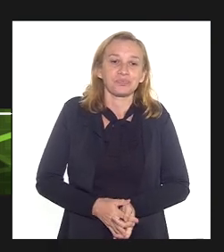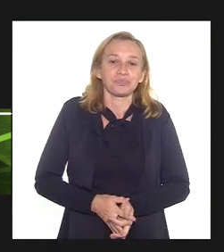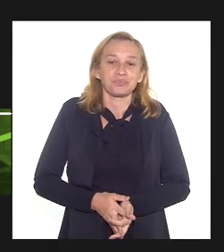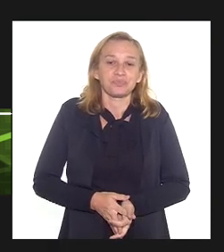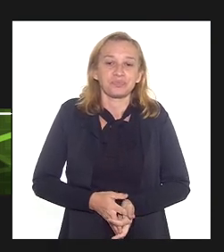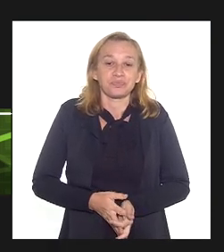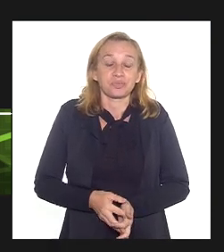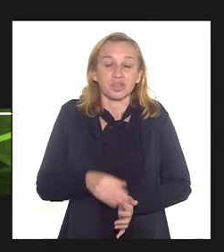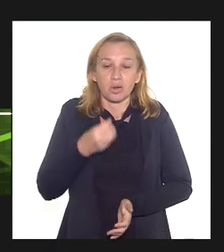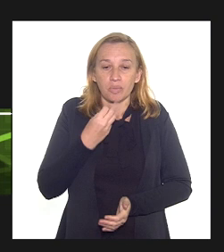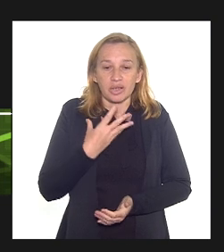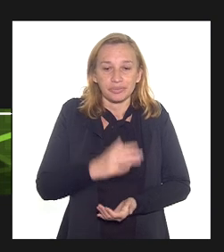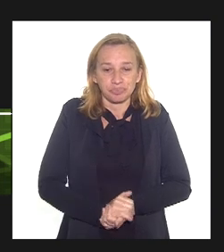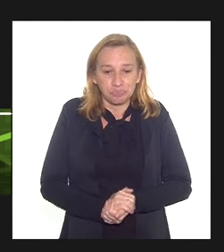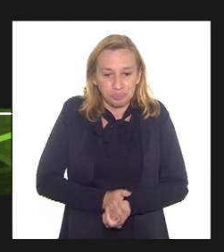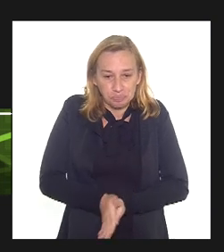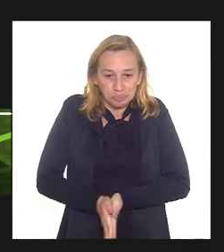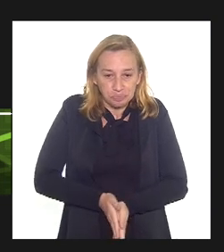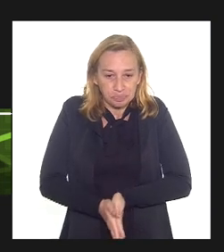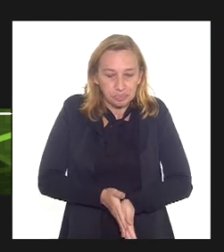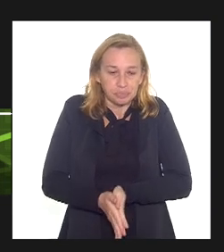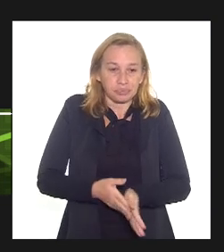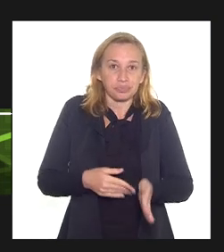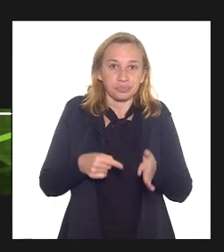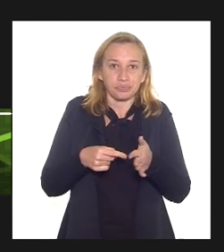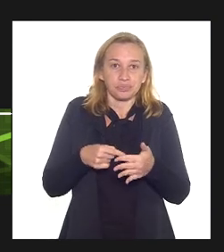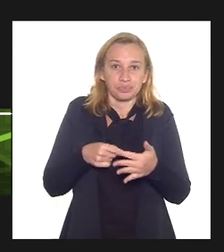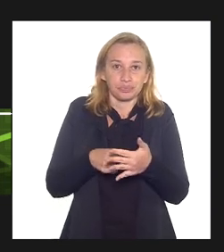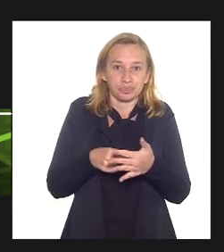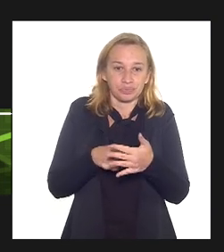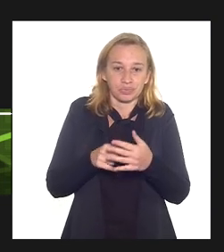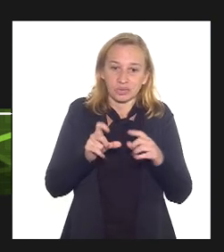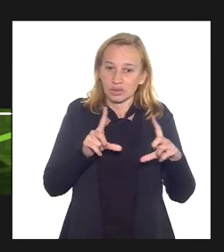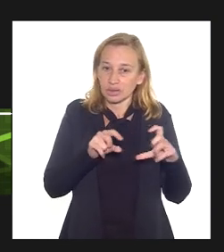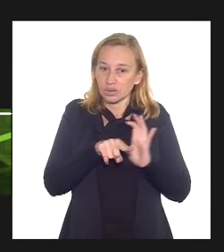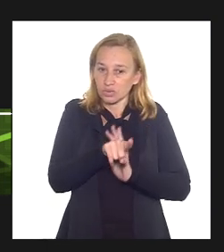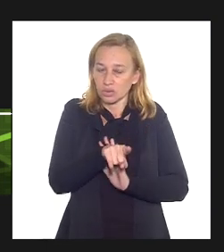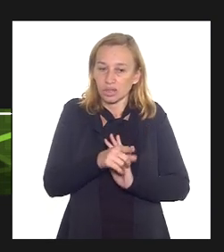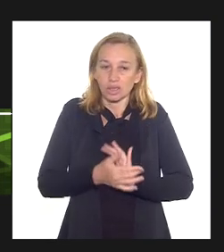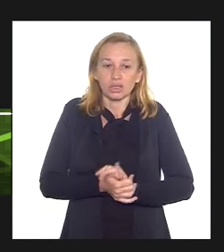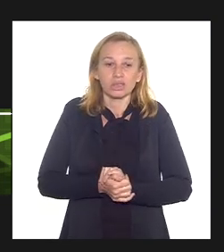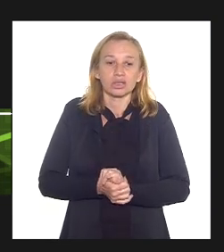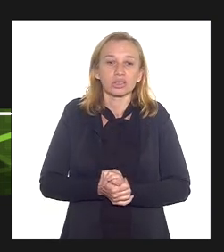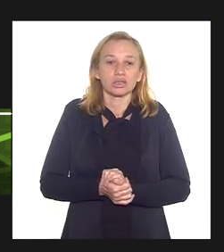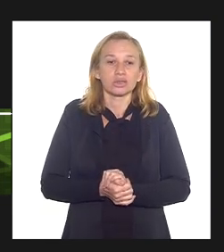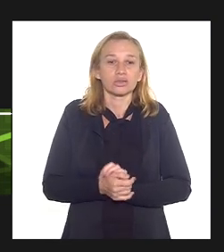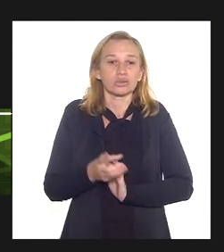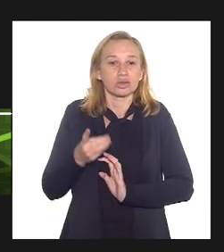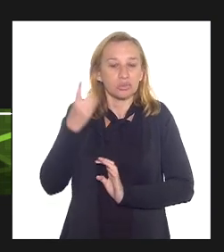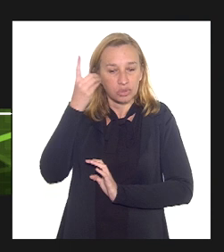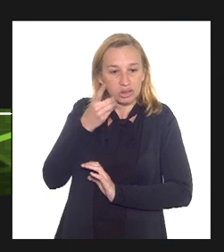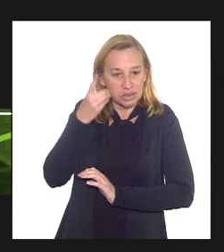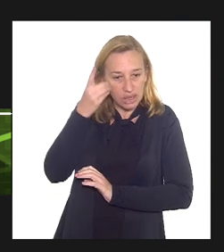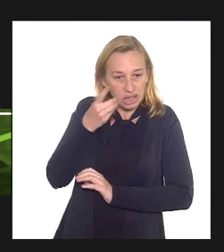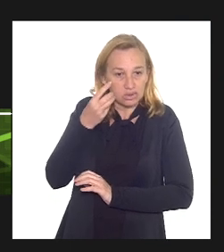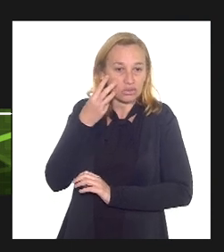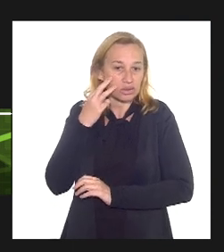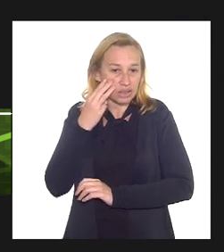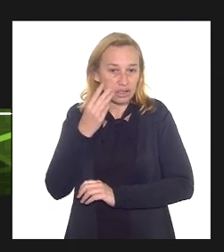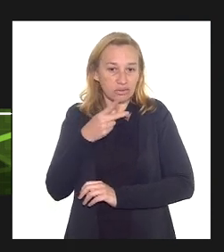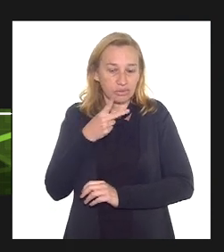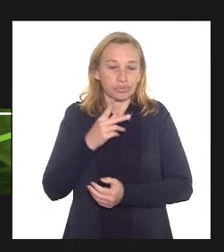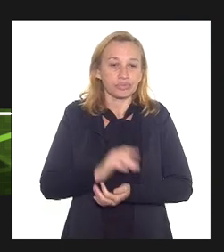muito bem deputado então aqui a gente endereça a questão que trouxe o deputado Valdeck apenas para esclarecer